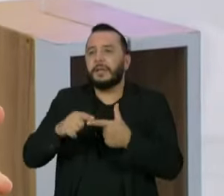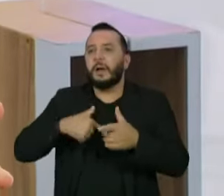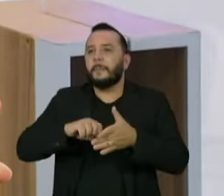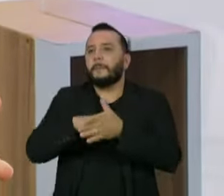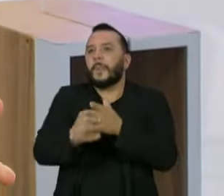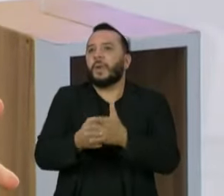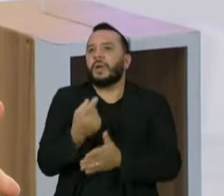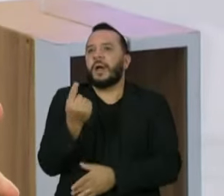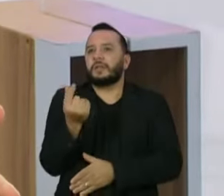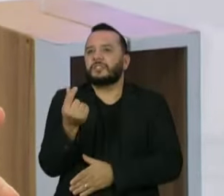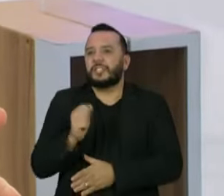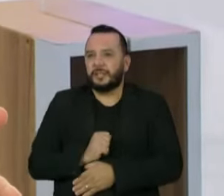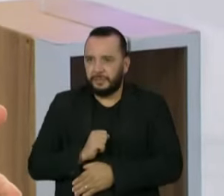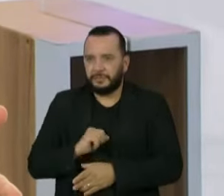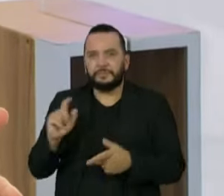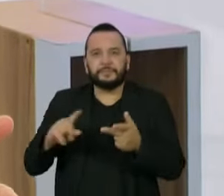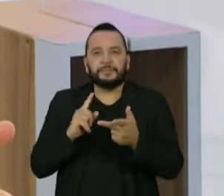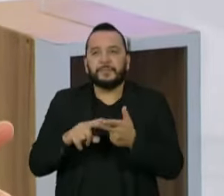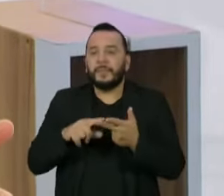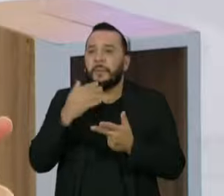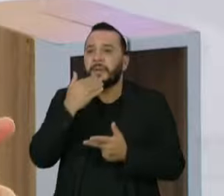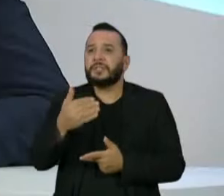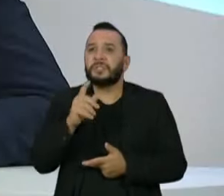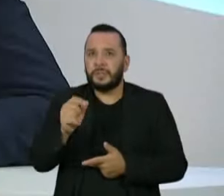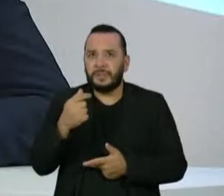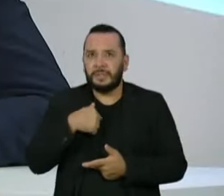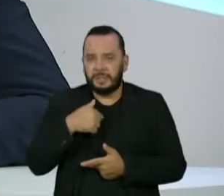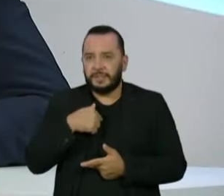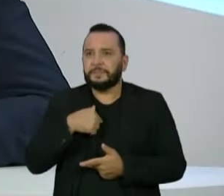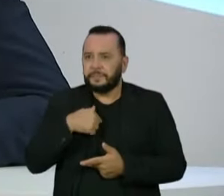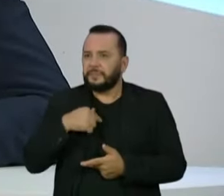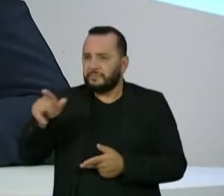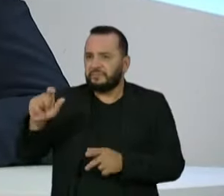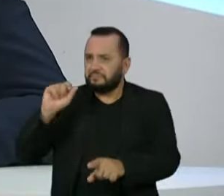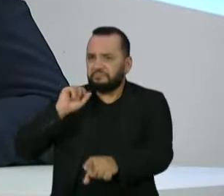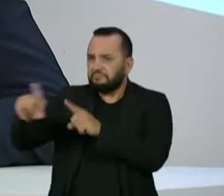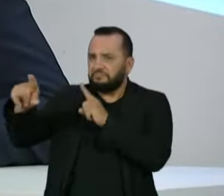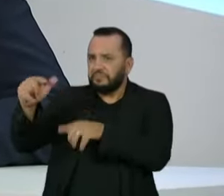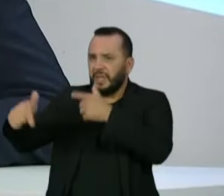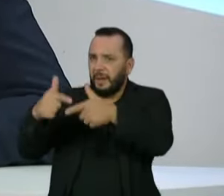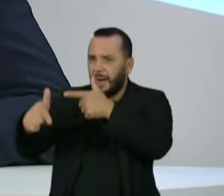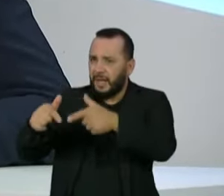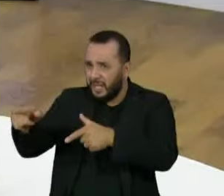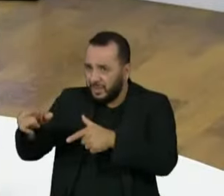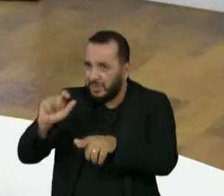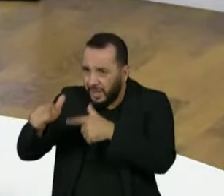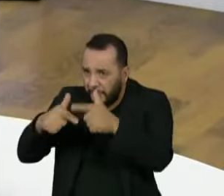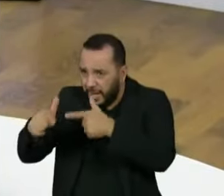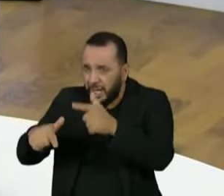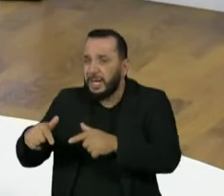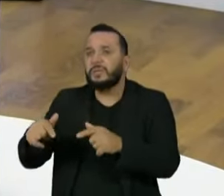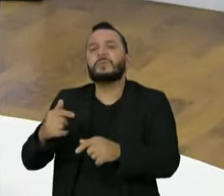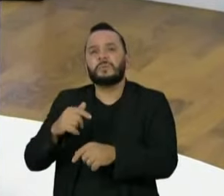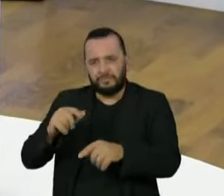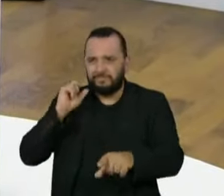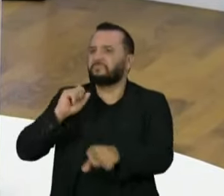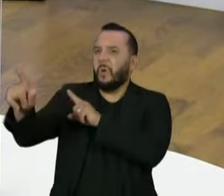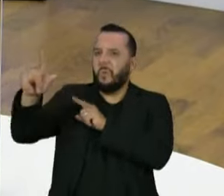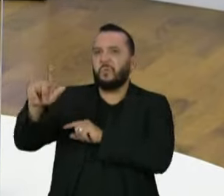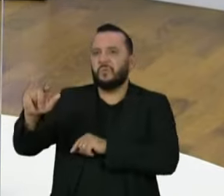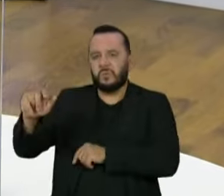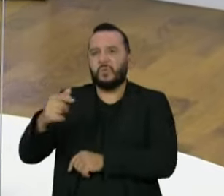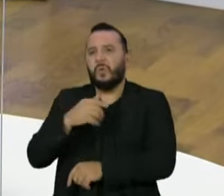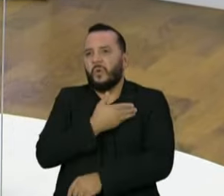bens, podia ter feito pedido de remoção de cargos, tirar pessoas que ainda estão no carros. E essas seriam